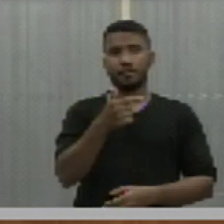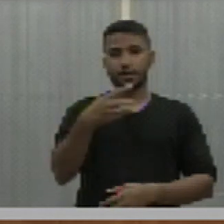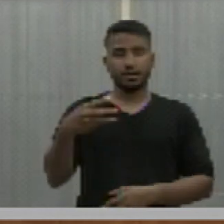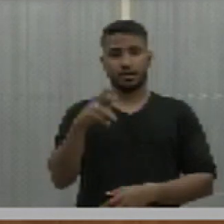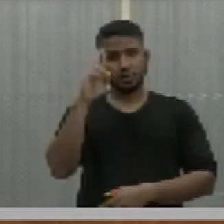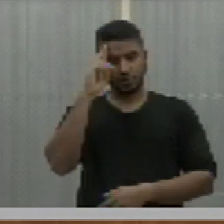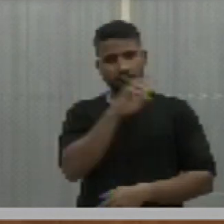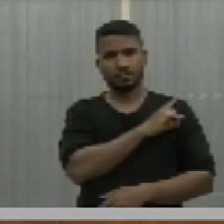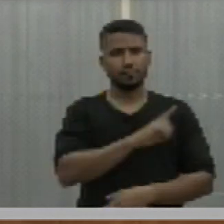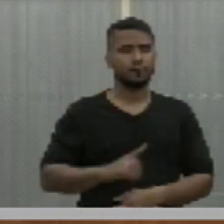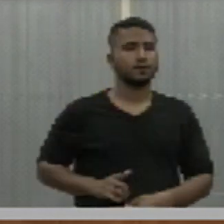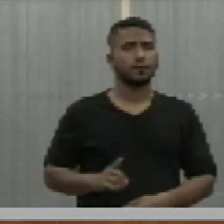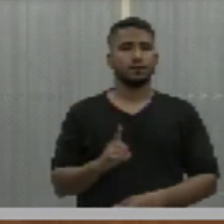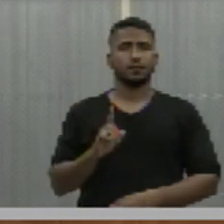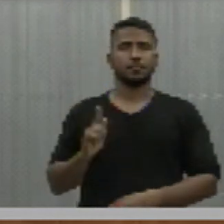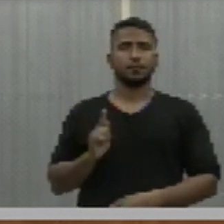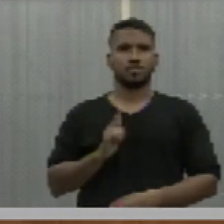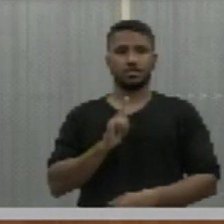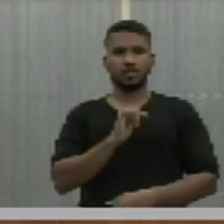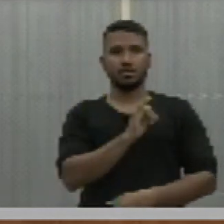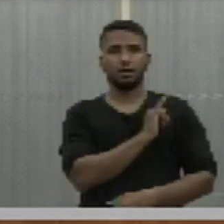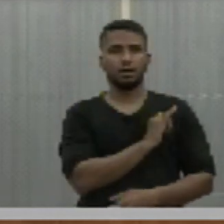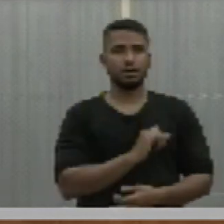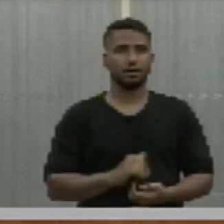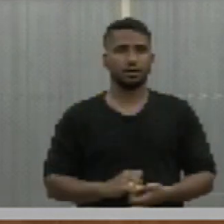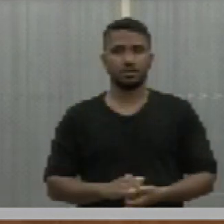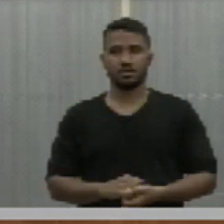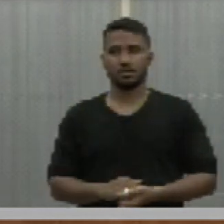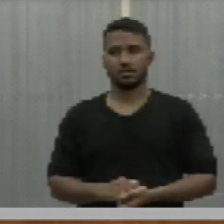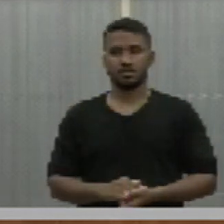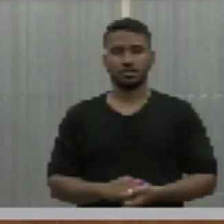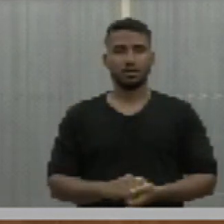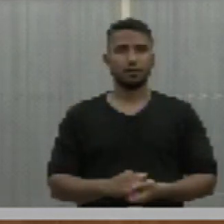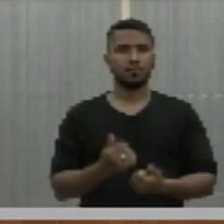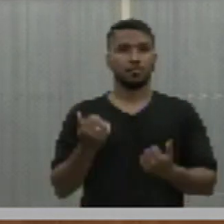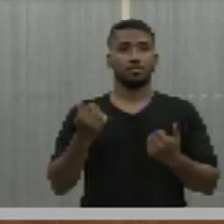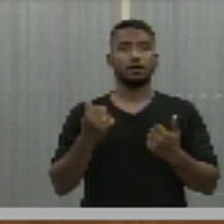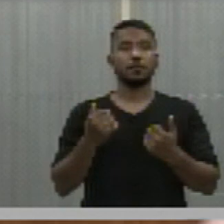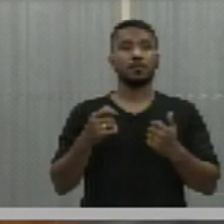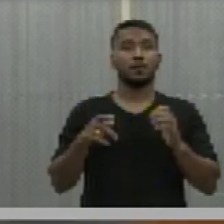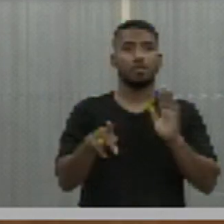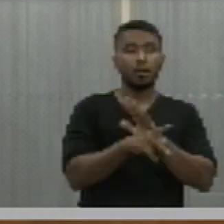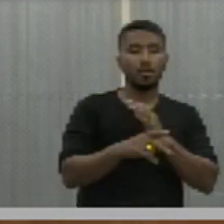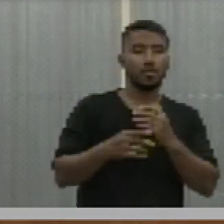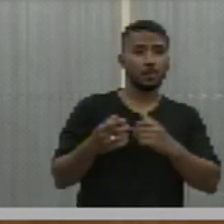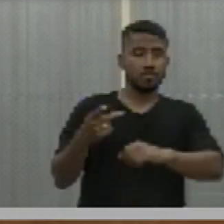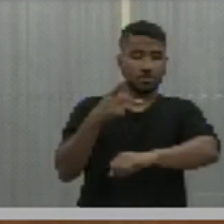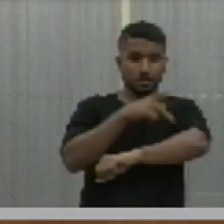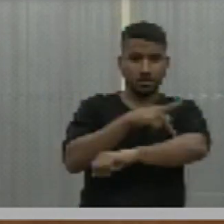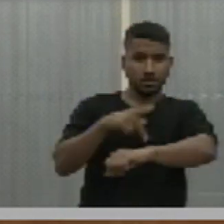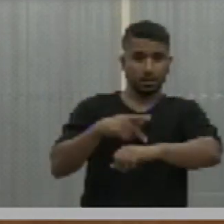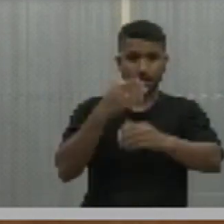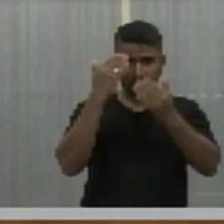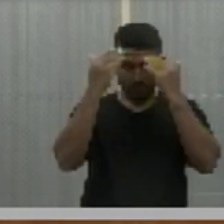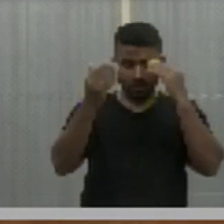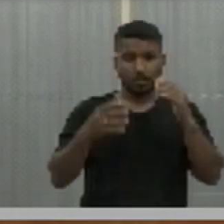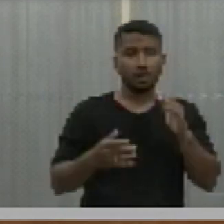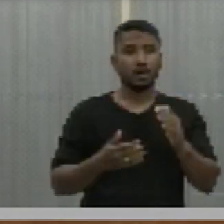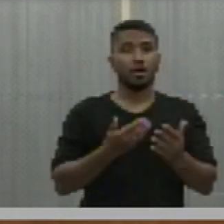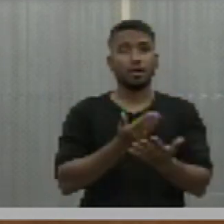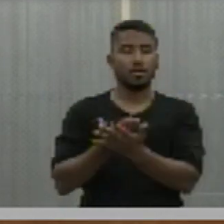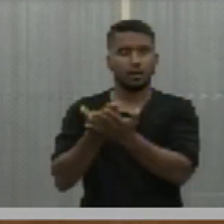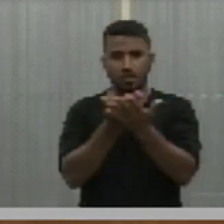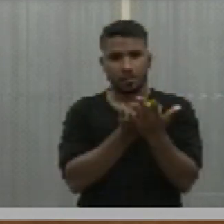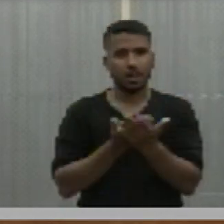de autoria do senhor deputado de pessoal de saúde Isaías, que institui assistência psicopedagógica para os educantes matriculados nas unidades